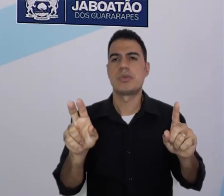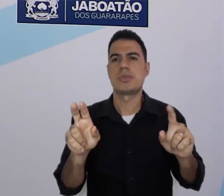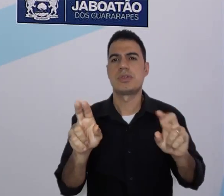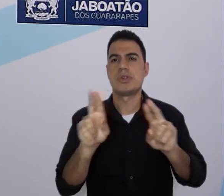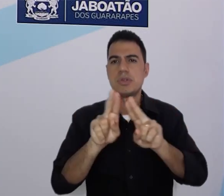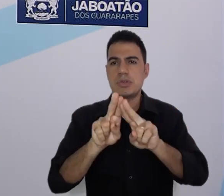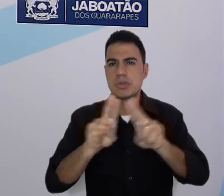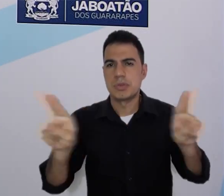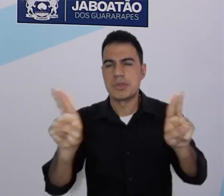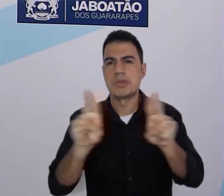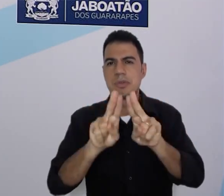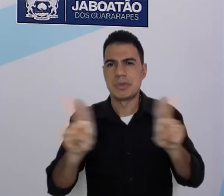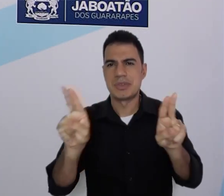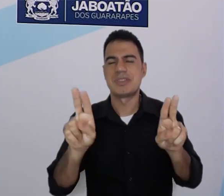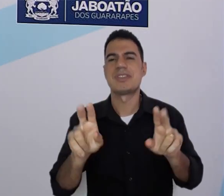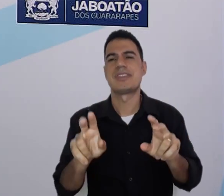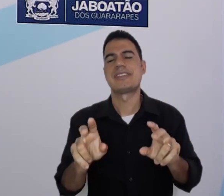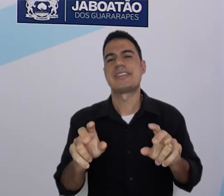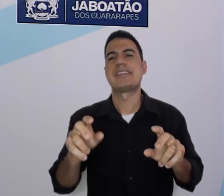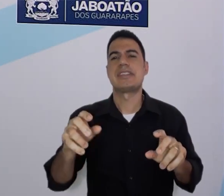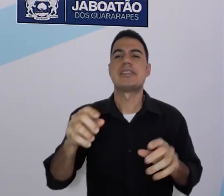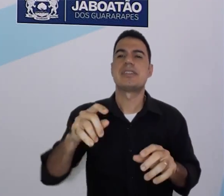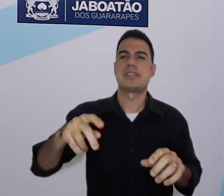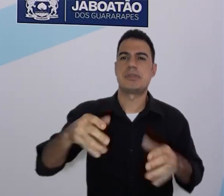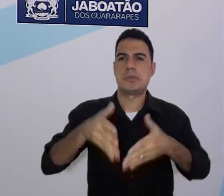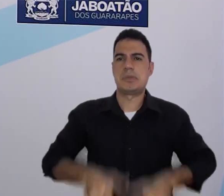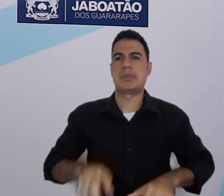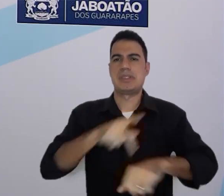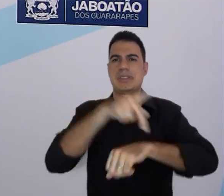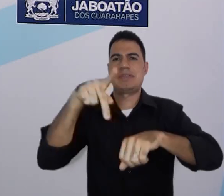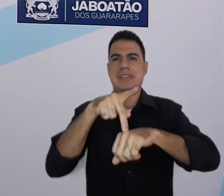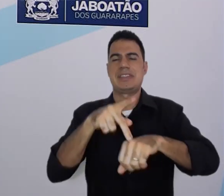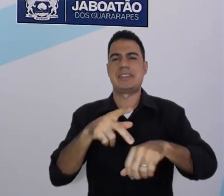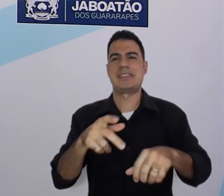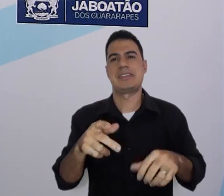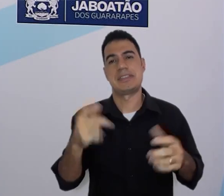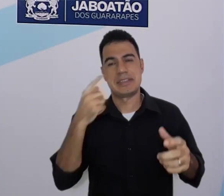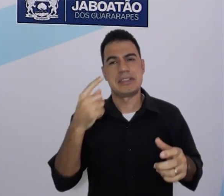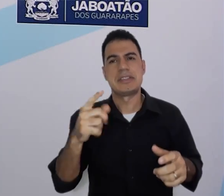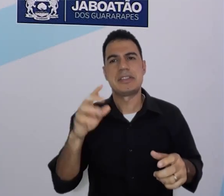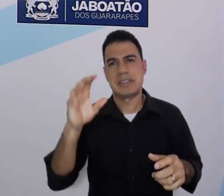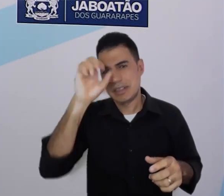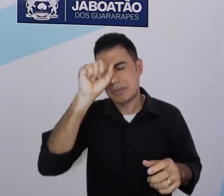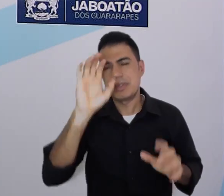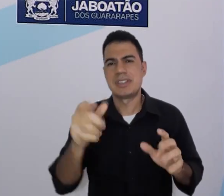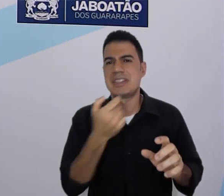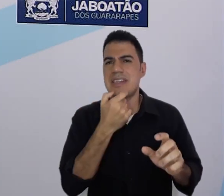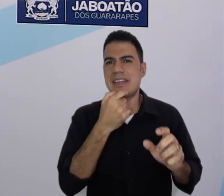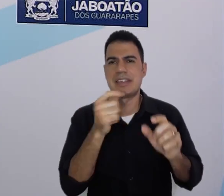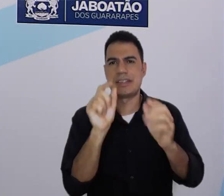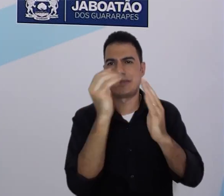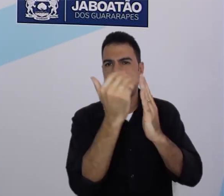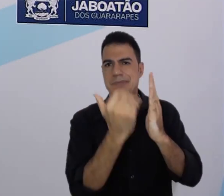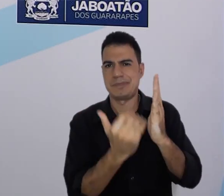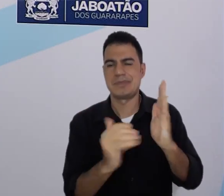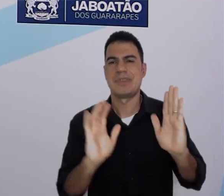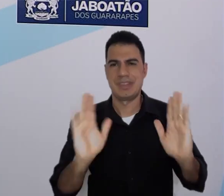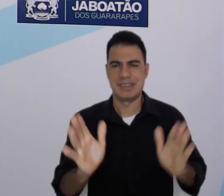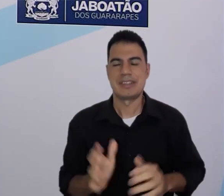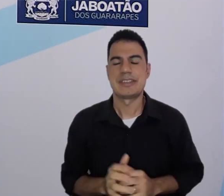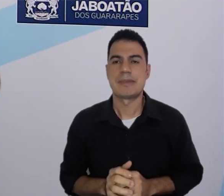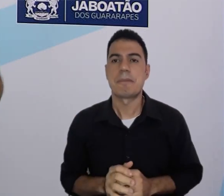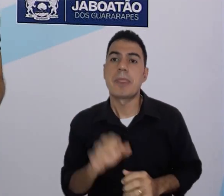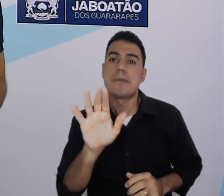surname, sobrenome e nationality, nacionalidade, que a gente já viu agora há pouco, não é verdade? Então,